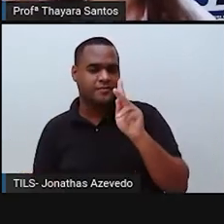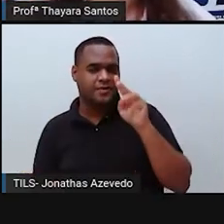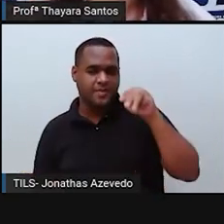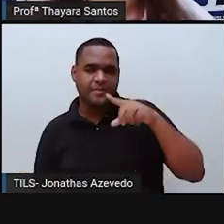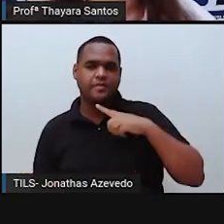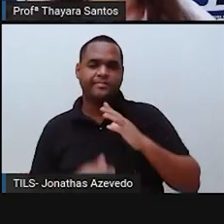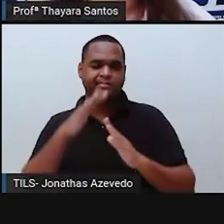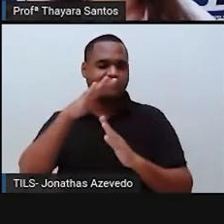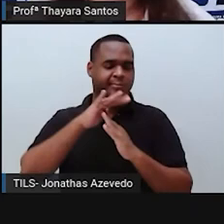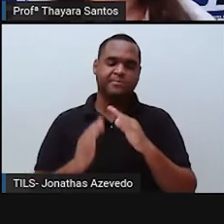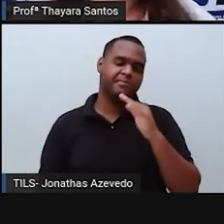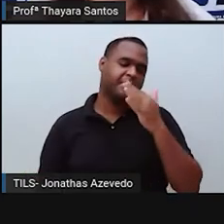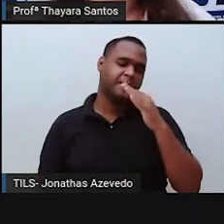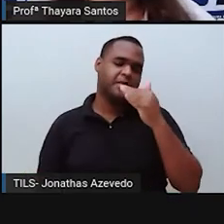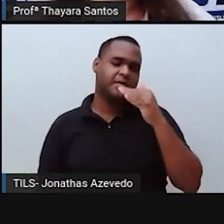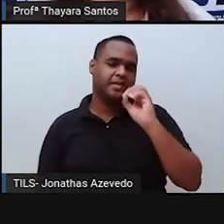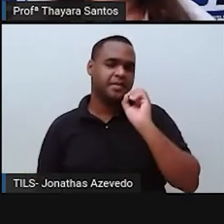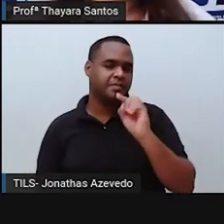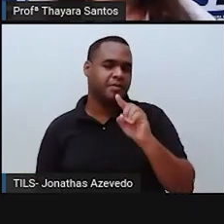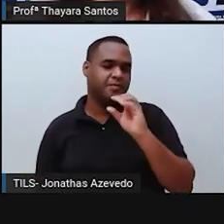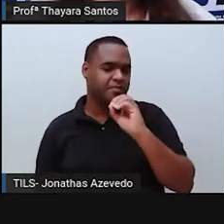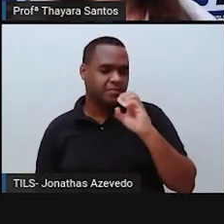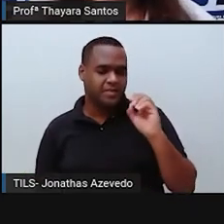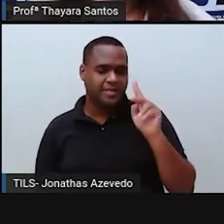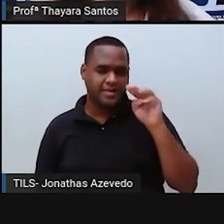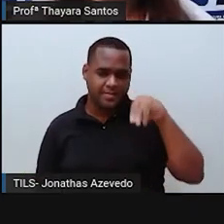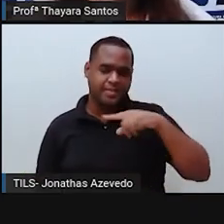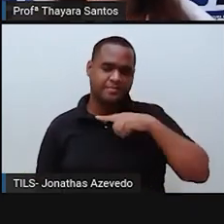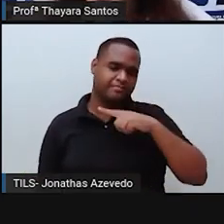até mais ou menos 10 mil quilômetros, tá?